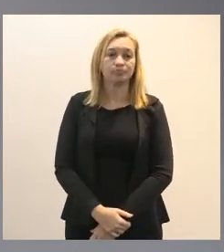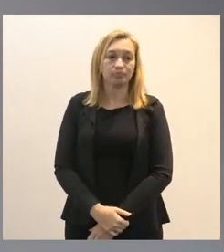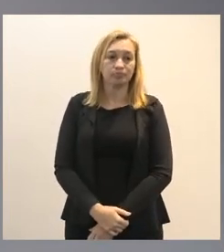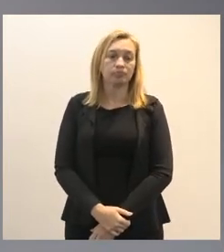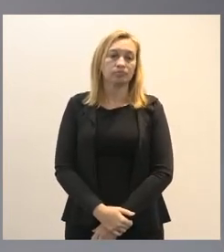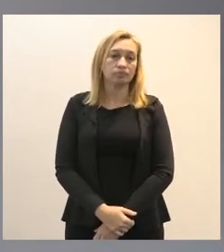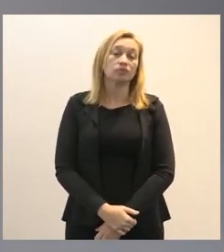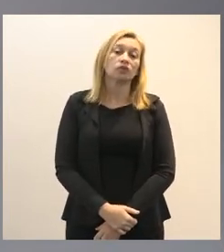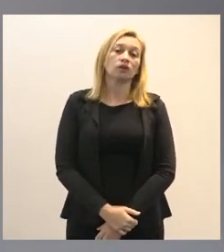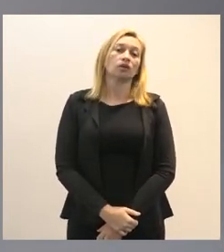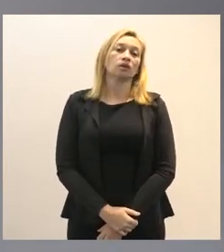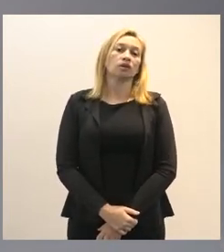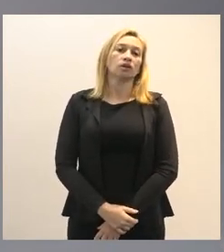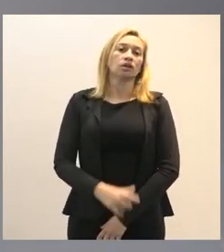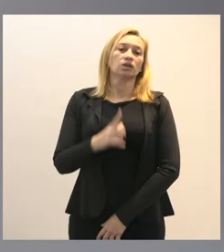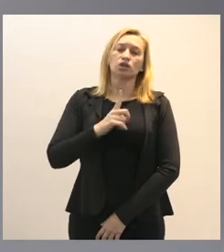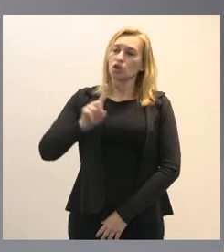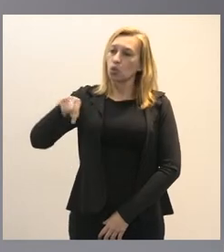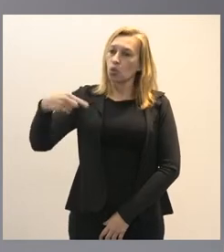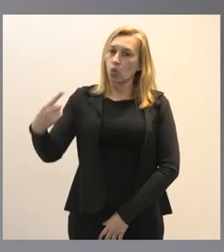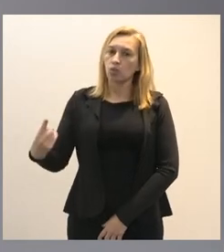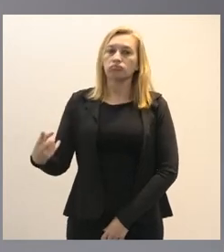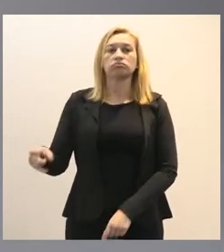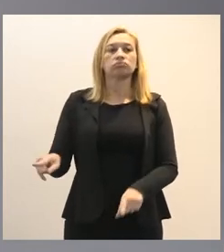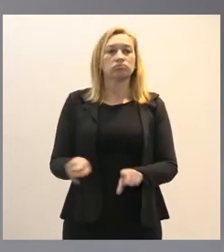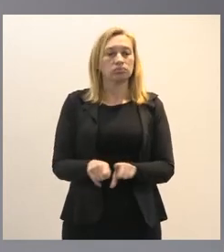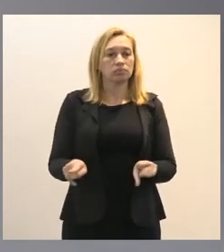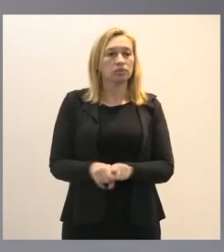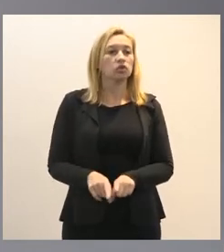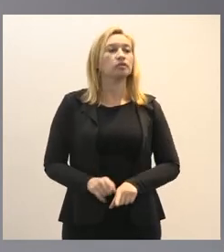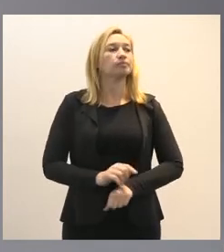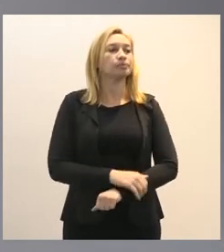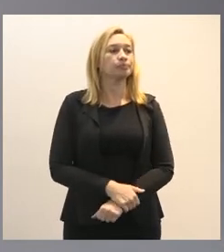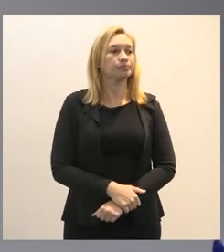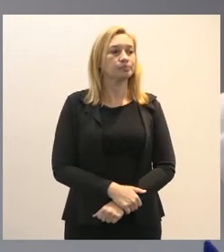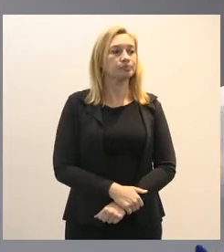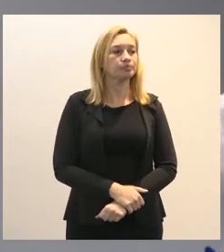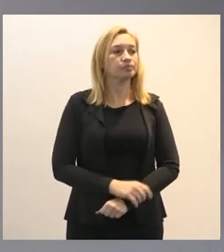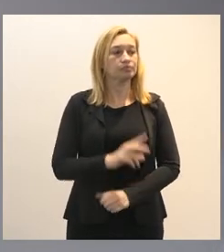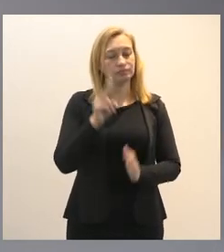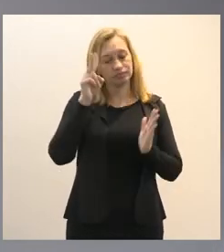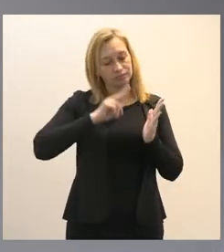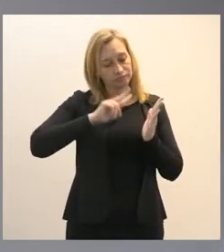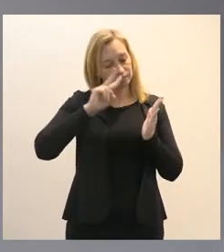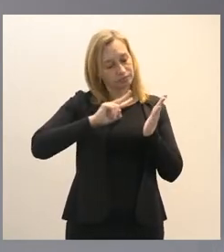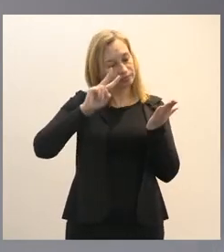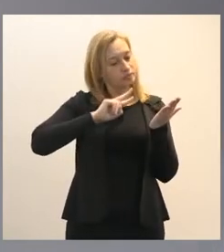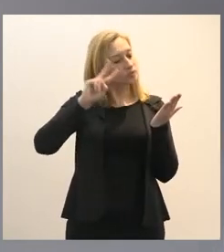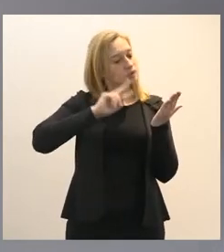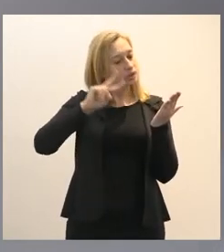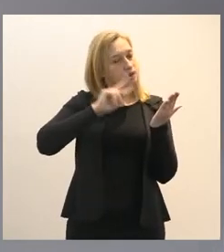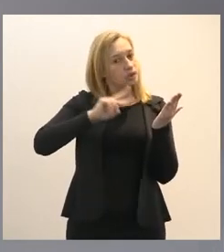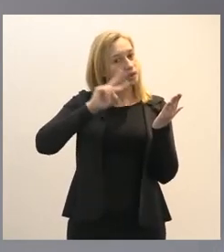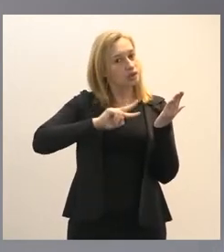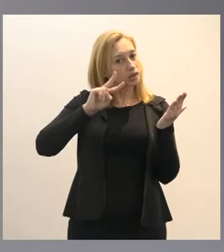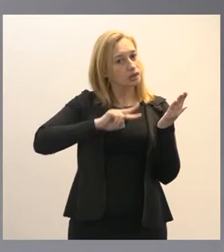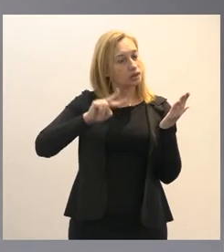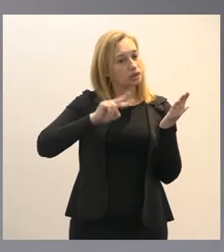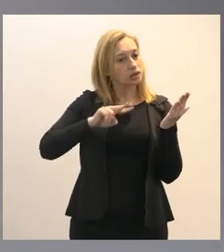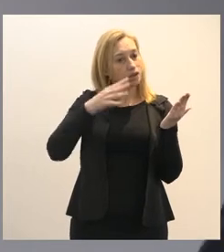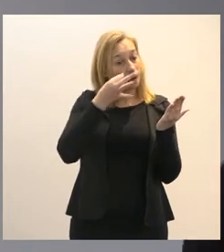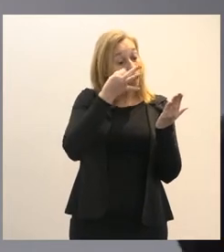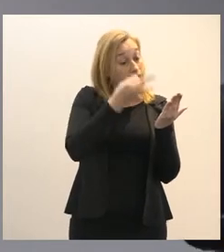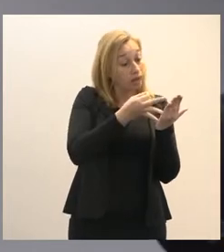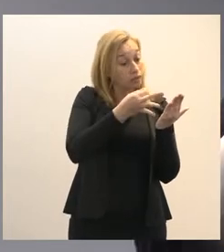e há inúmeros outros dispositivos e a gente vai lendo a reforma a cada hora é alertado por